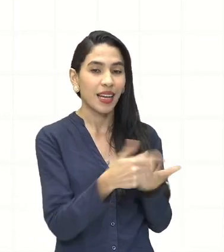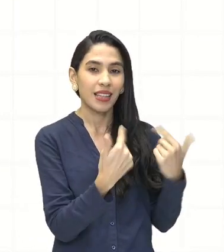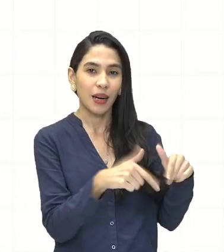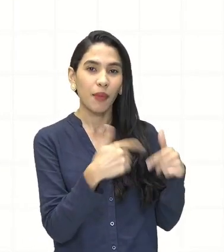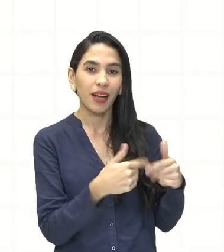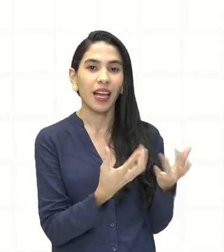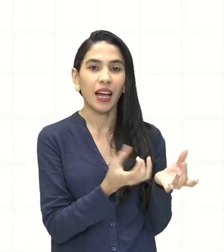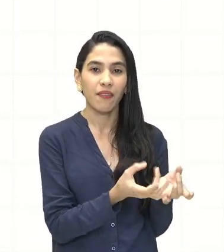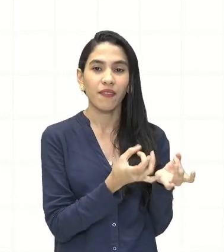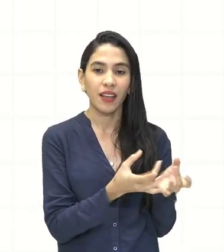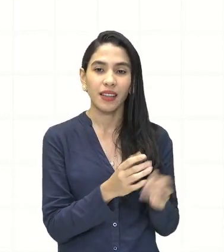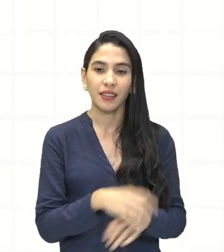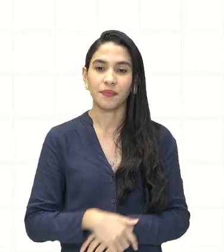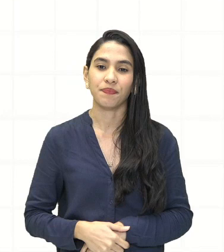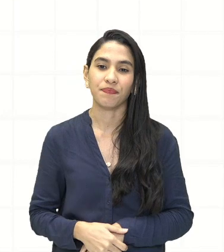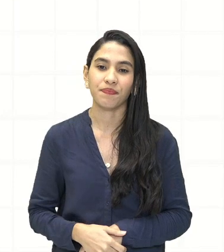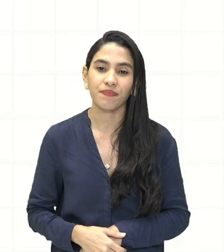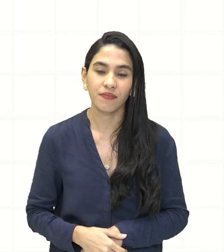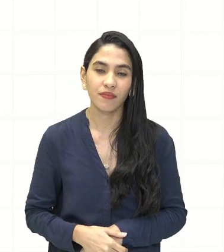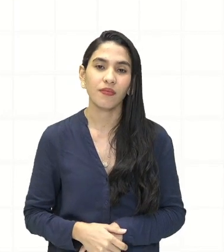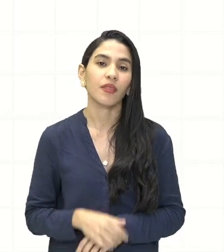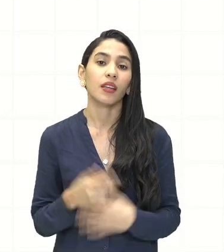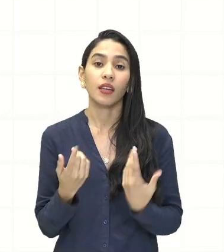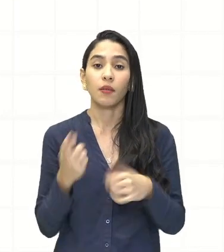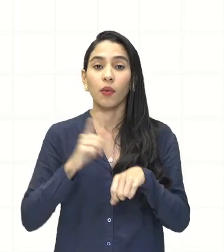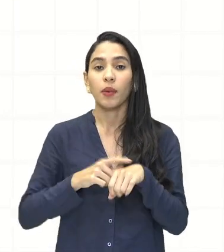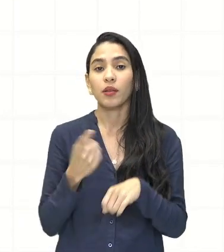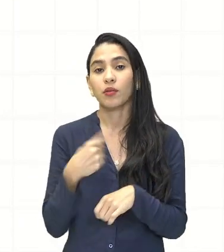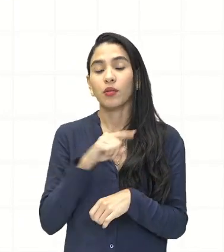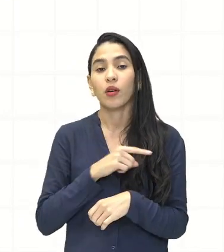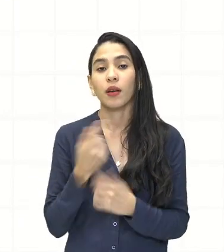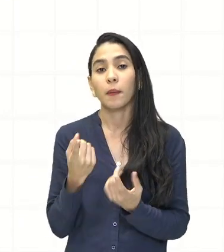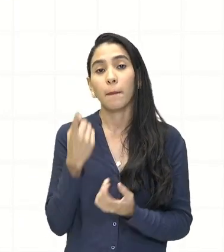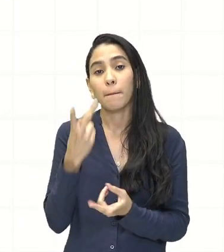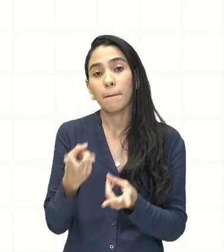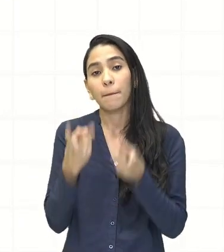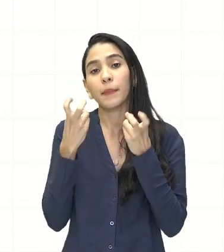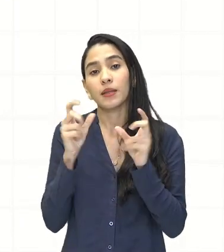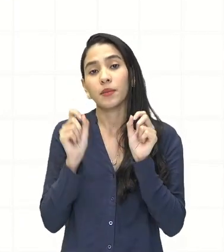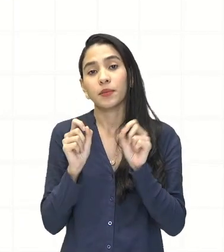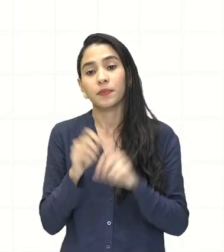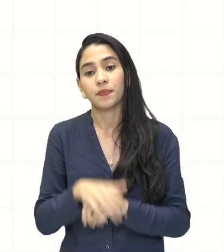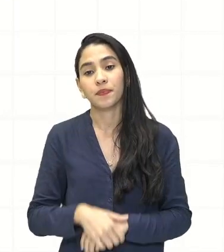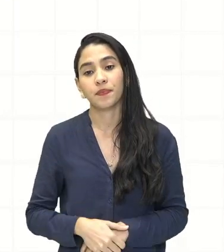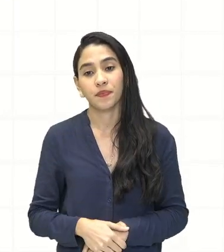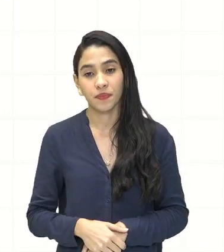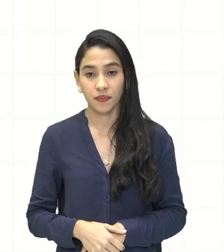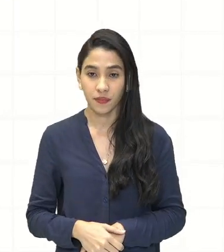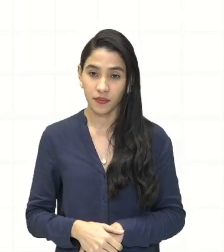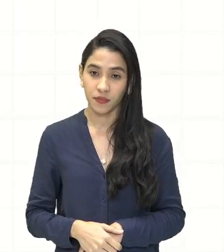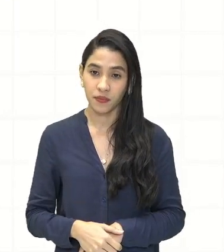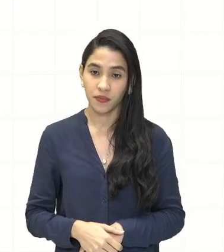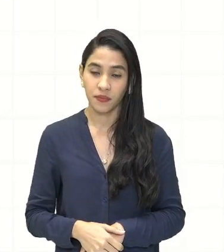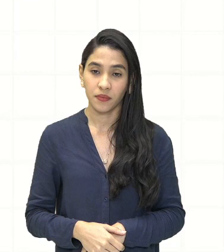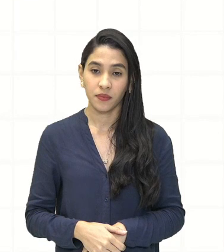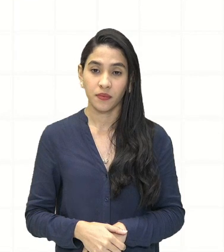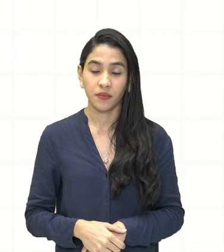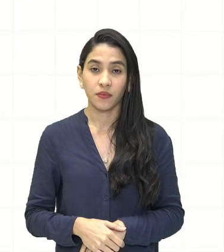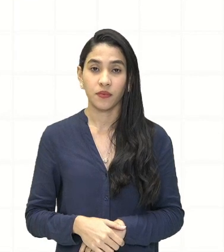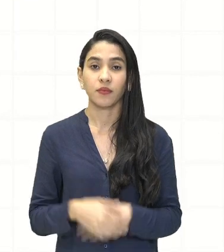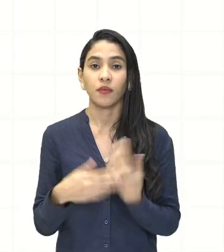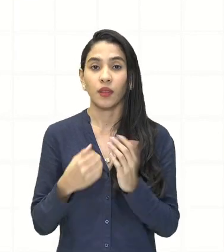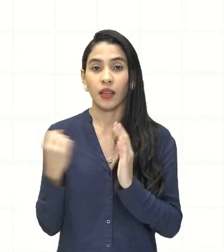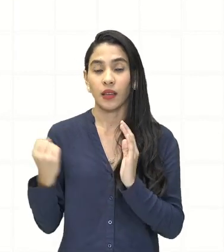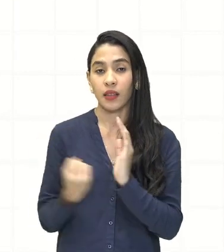nesse momento, vamos observar a questão justamente de o surgimento de rotas